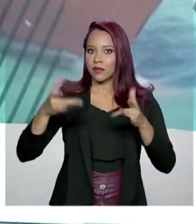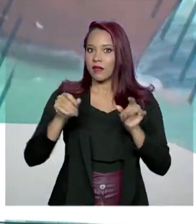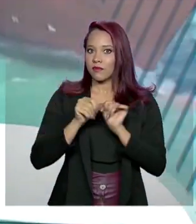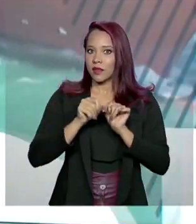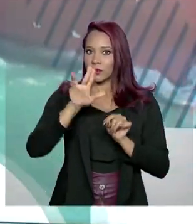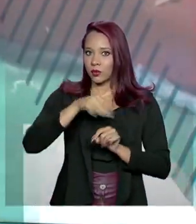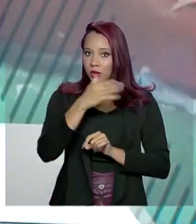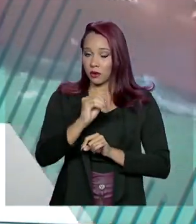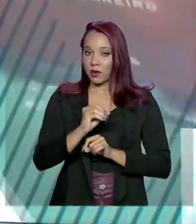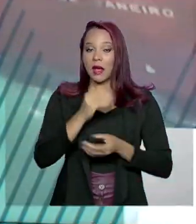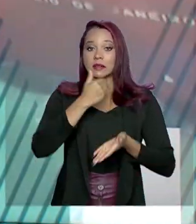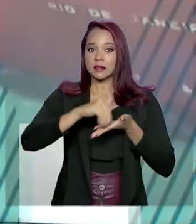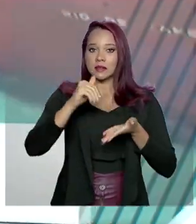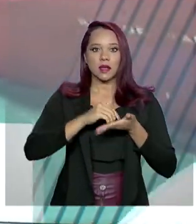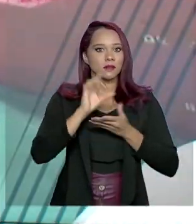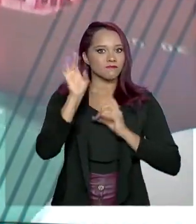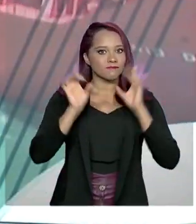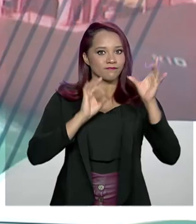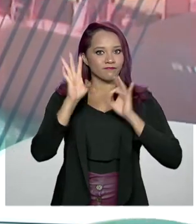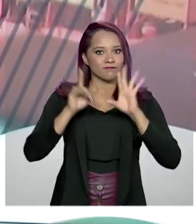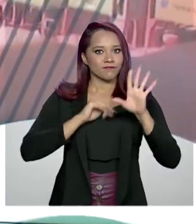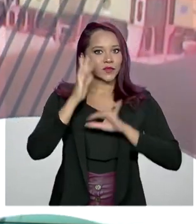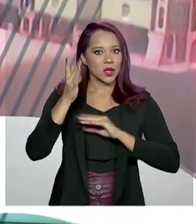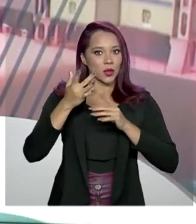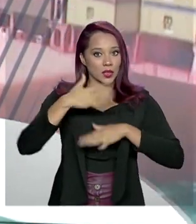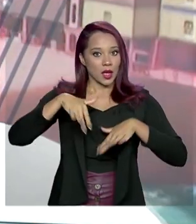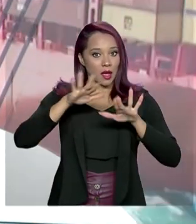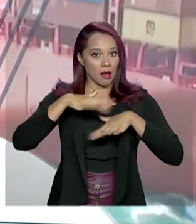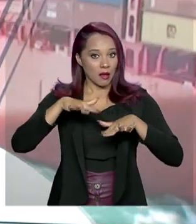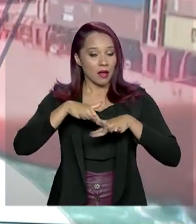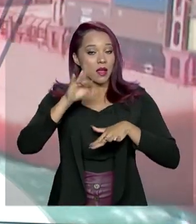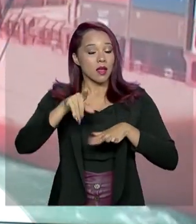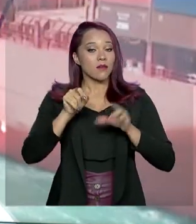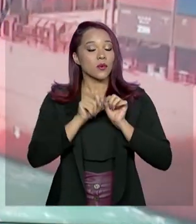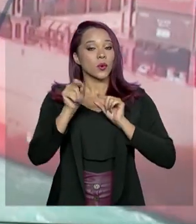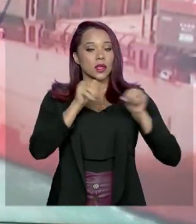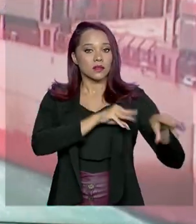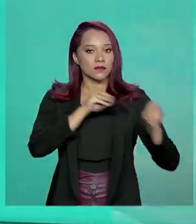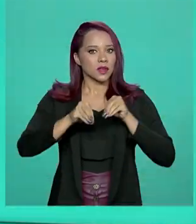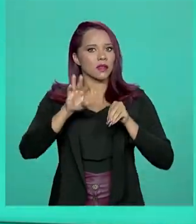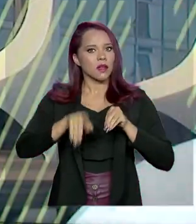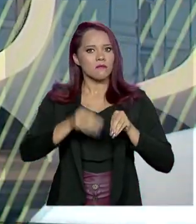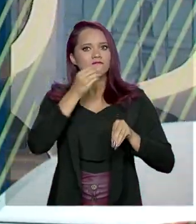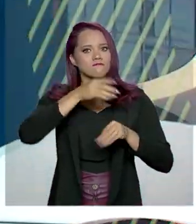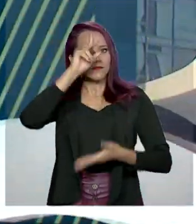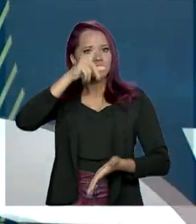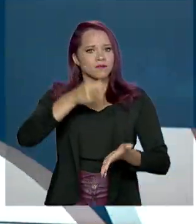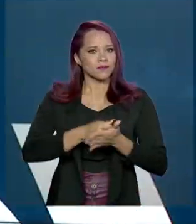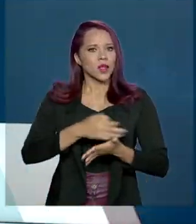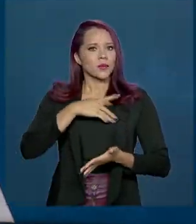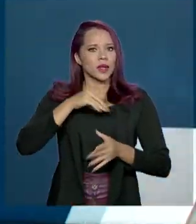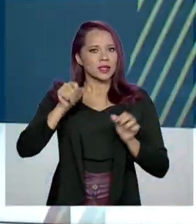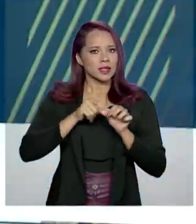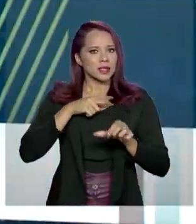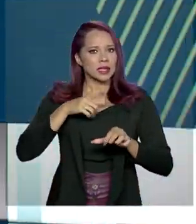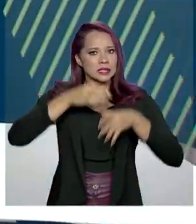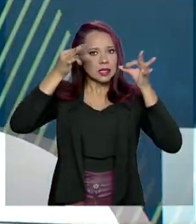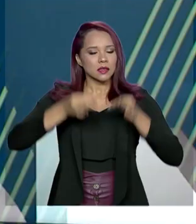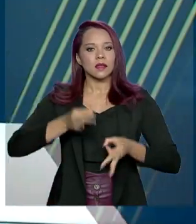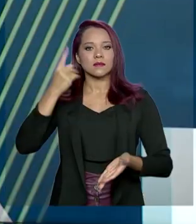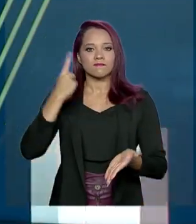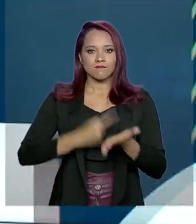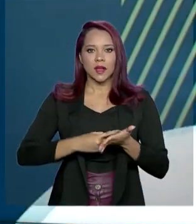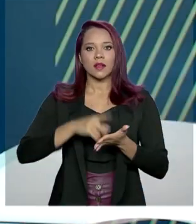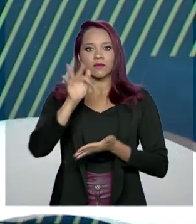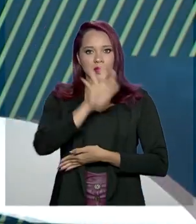Segundo a Secretaria Especial de Fazenda, essa transferência é um passo decisivo para a materialização do Pacto Federativo